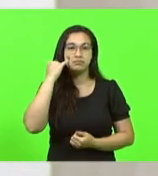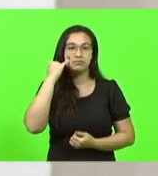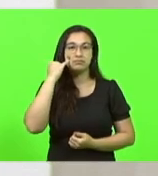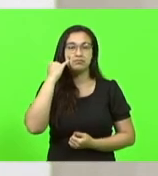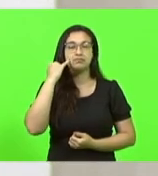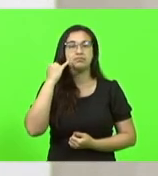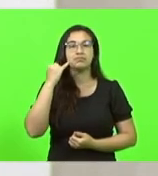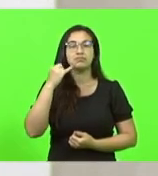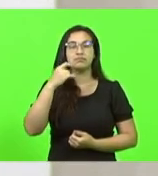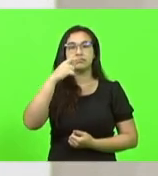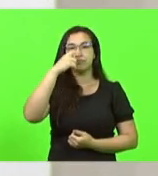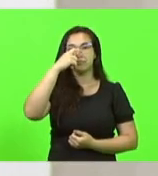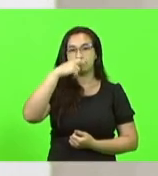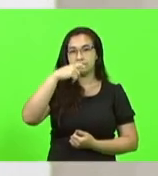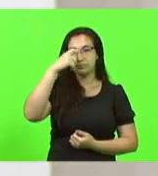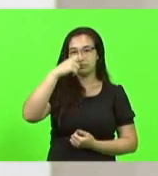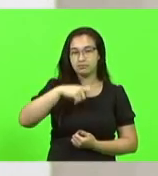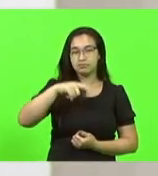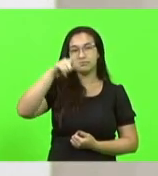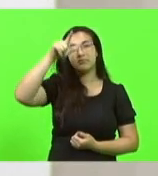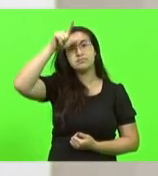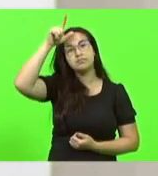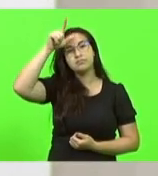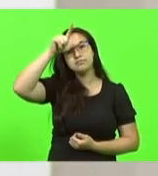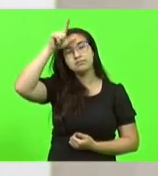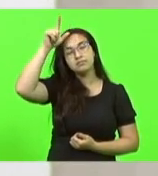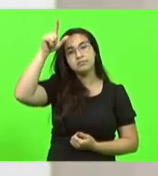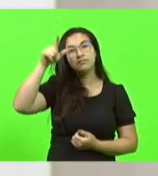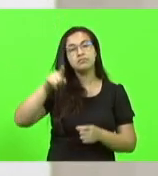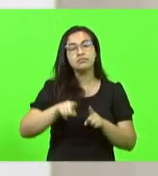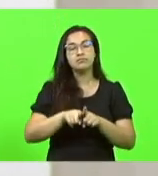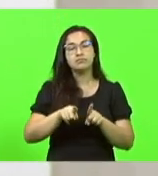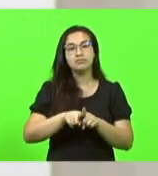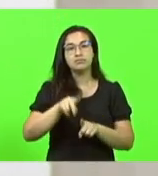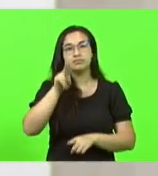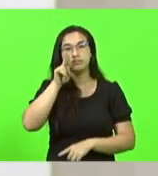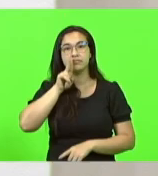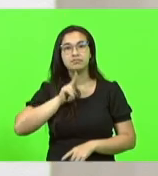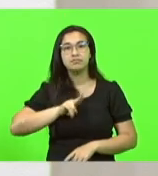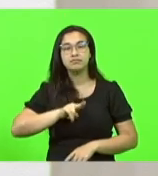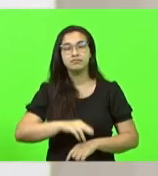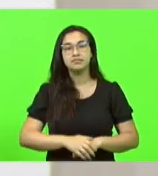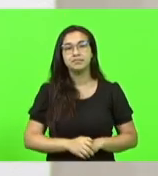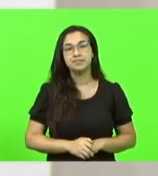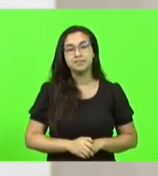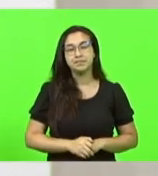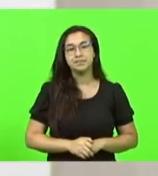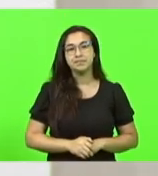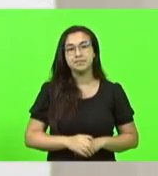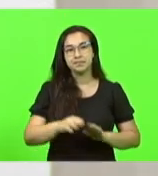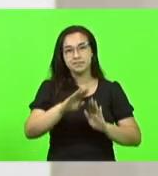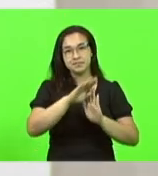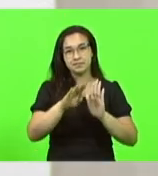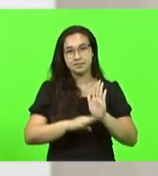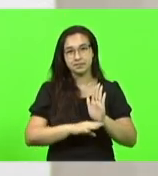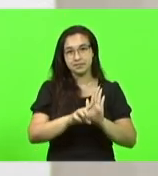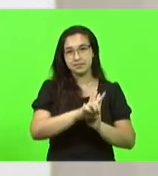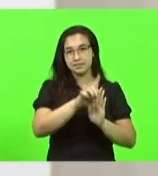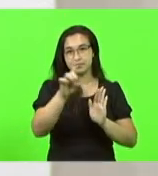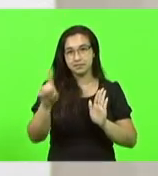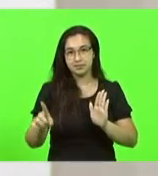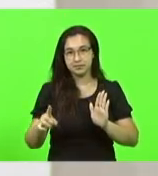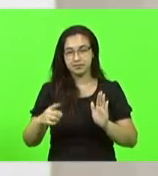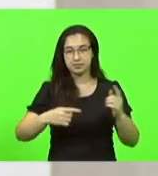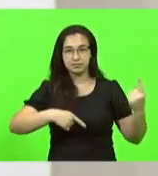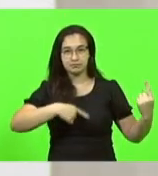Maurício Scudelart, Sargento Lima e Ivan Nates. Ordem do dia. Após ter discutido